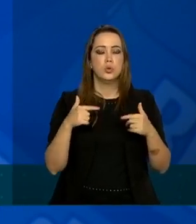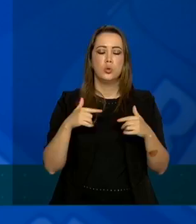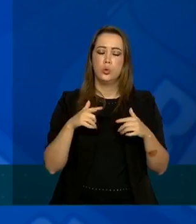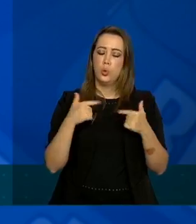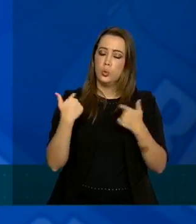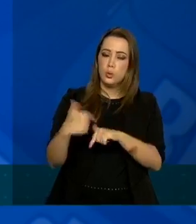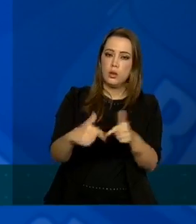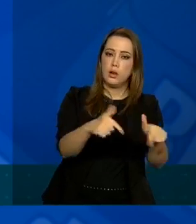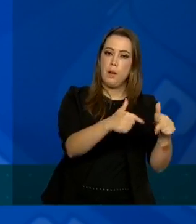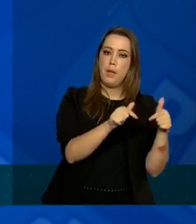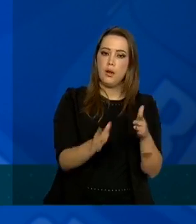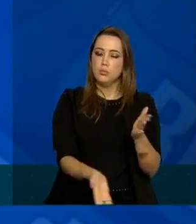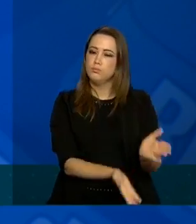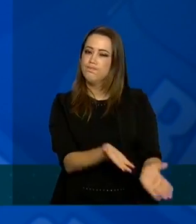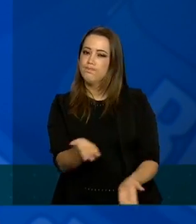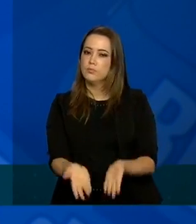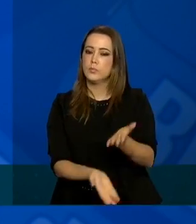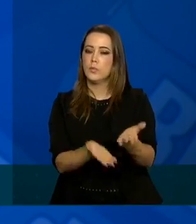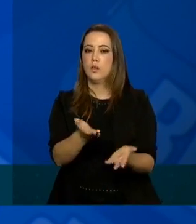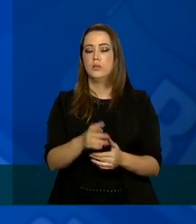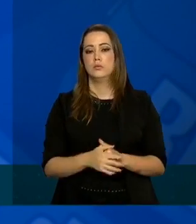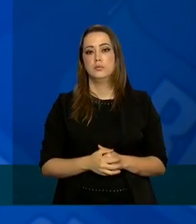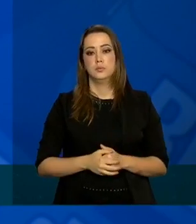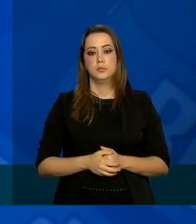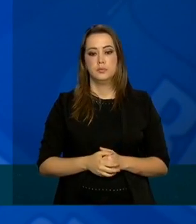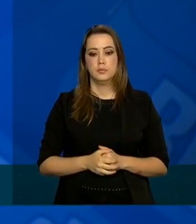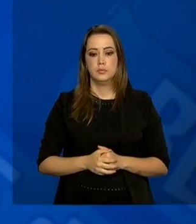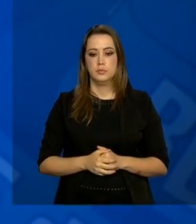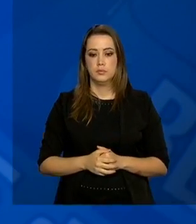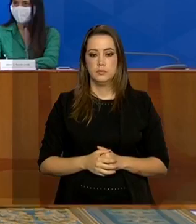arcabouço do cuidado do paciente